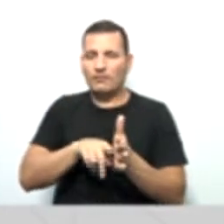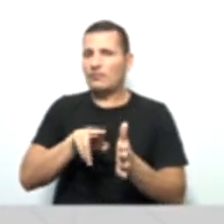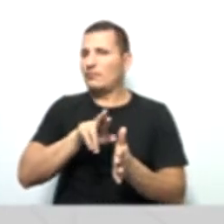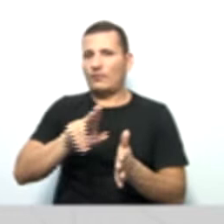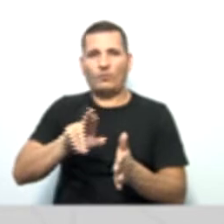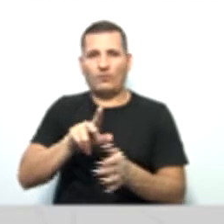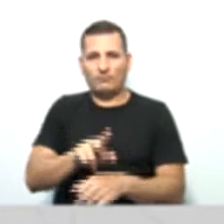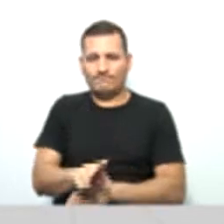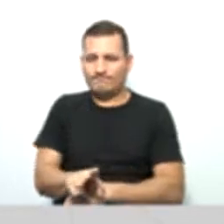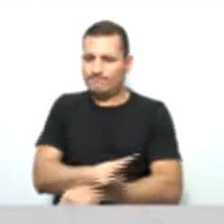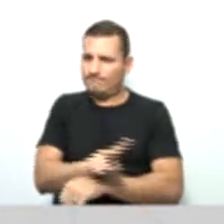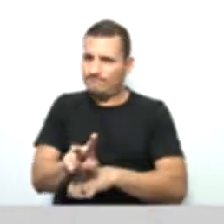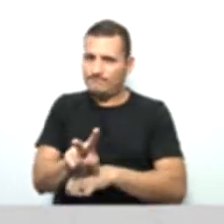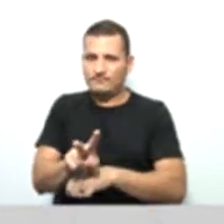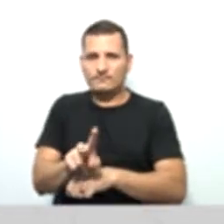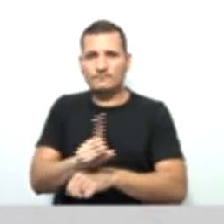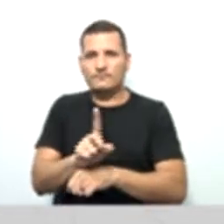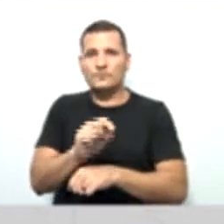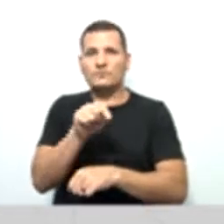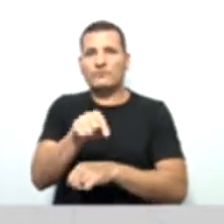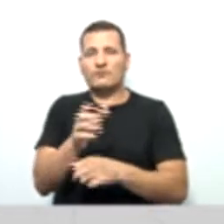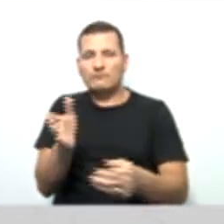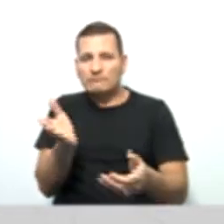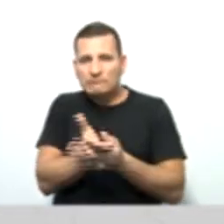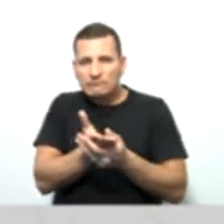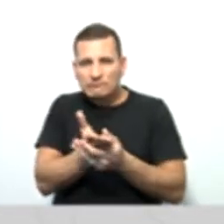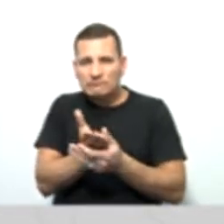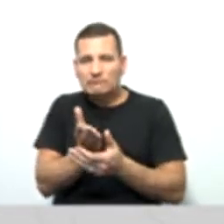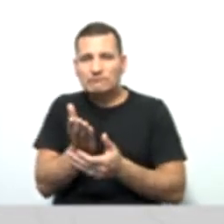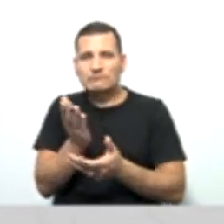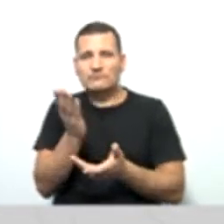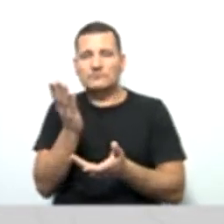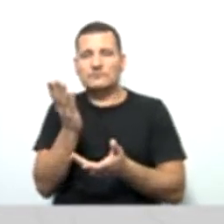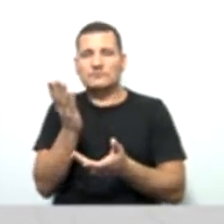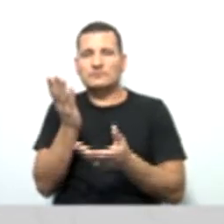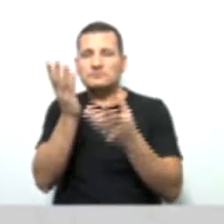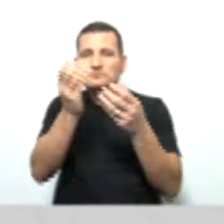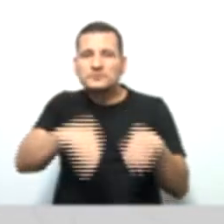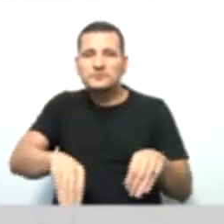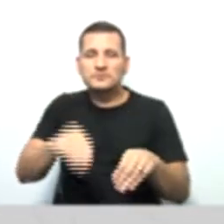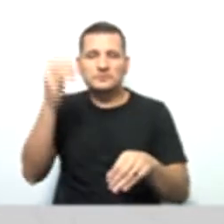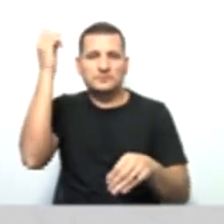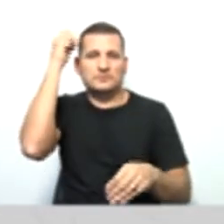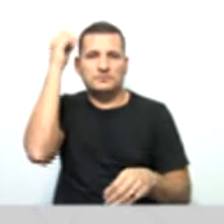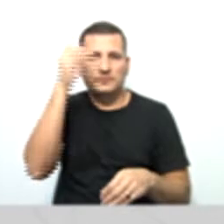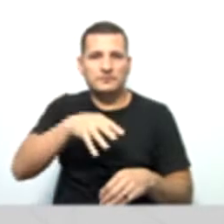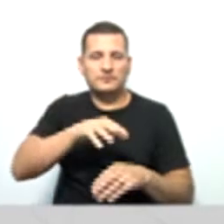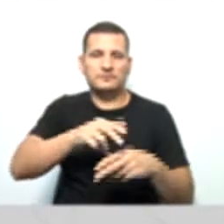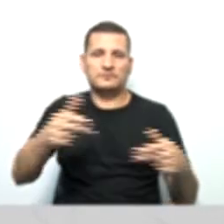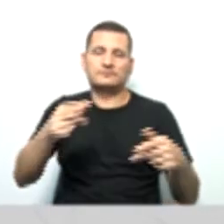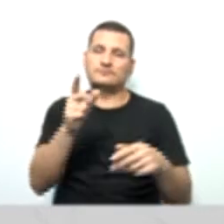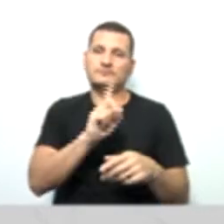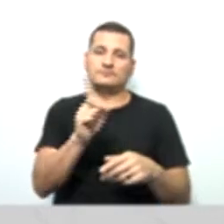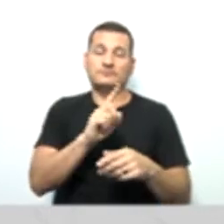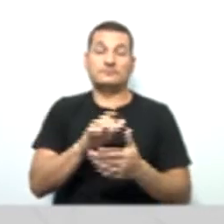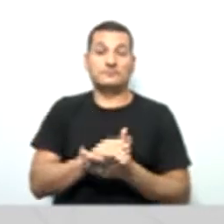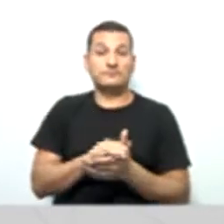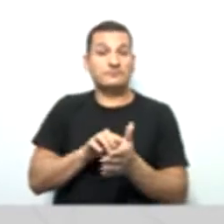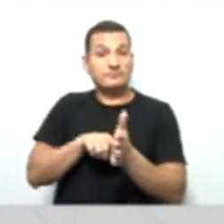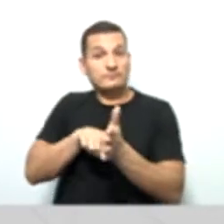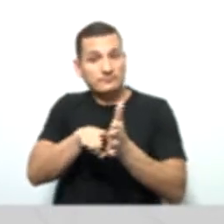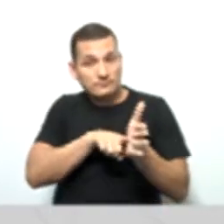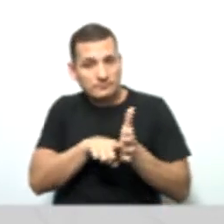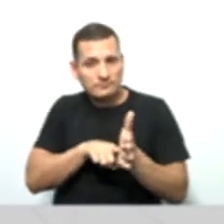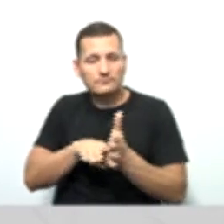em termos gente, de estar caçando culpados dentro da cooperativa né. E sim para quê? Para